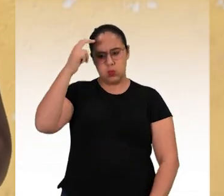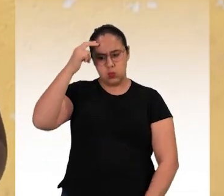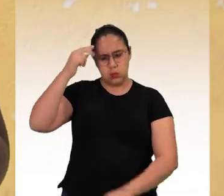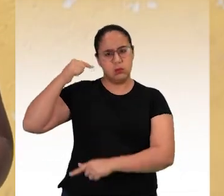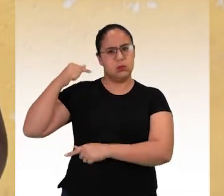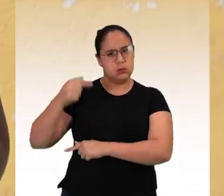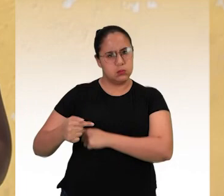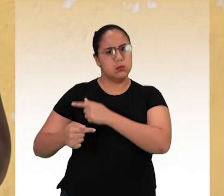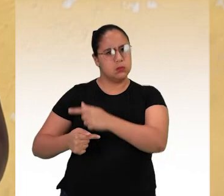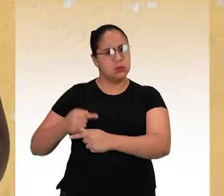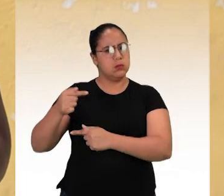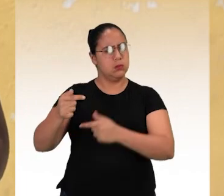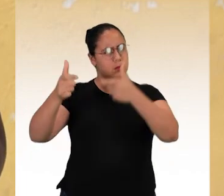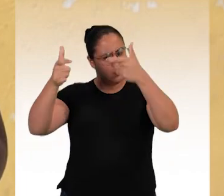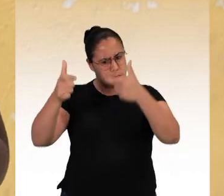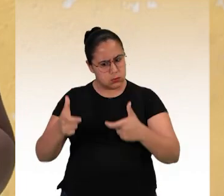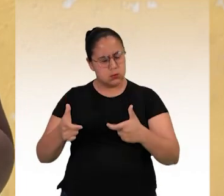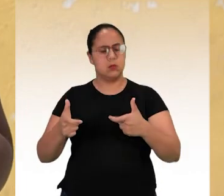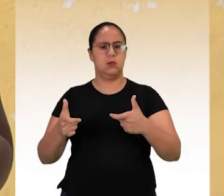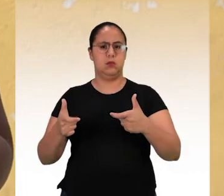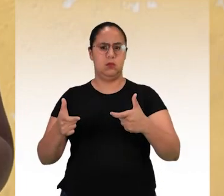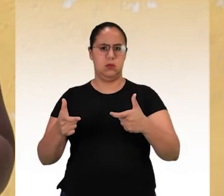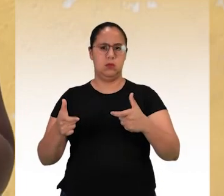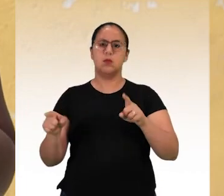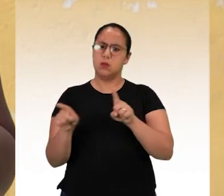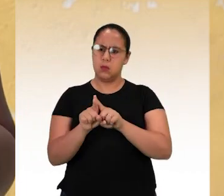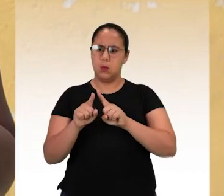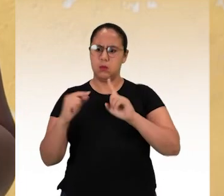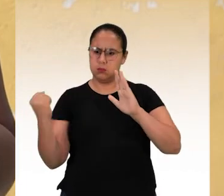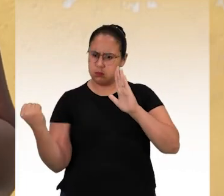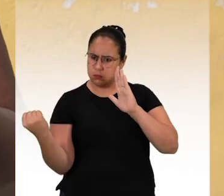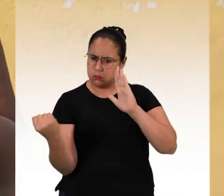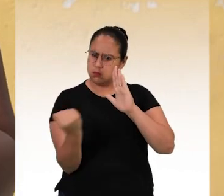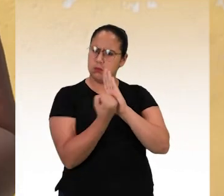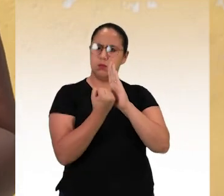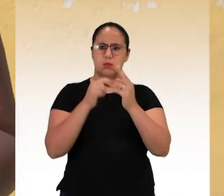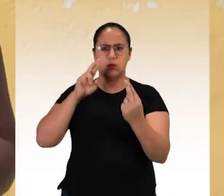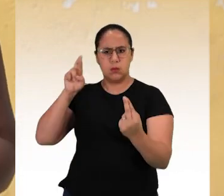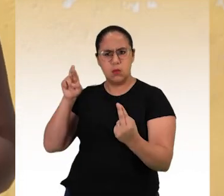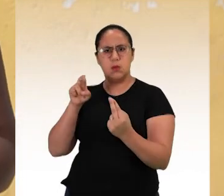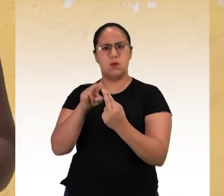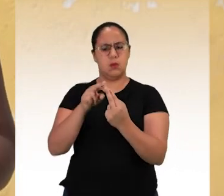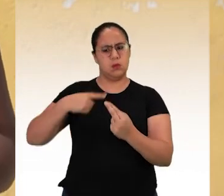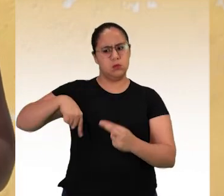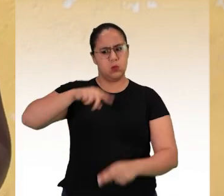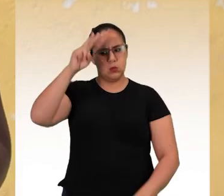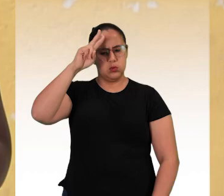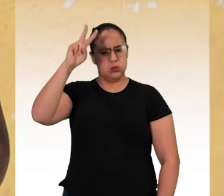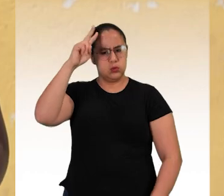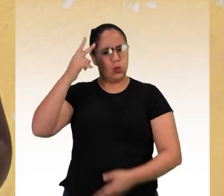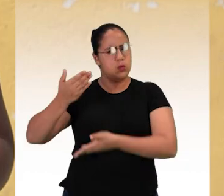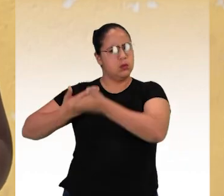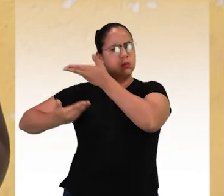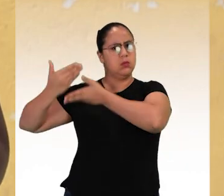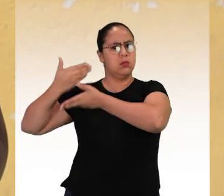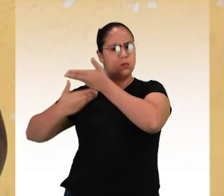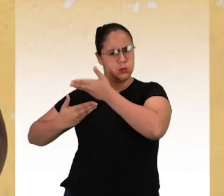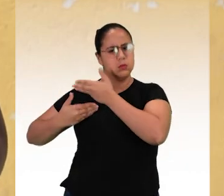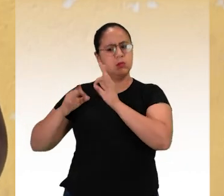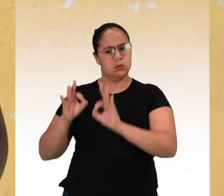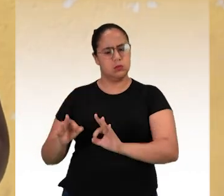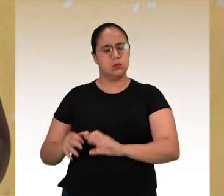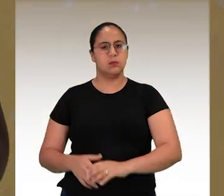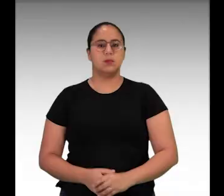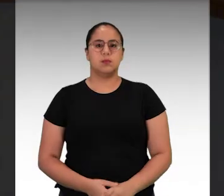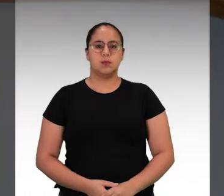a manutenção da cultura, é também a referência viva da nossa própria história, do início